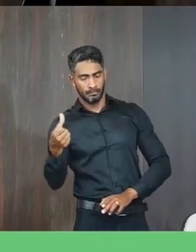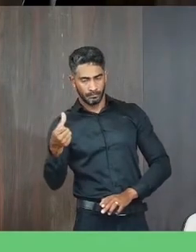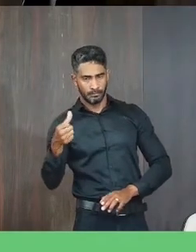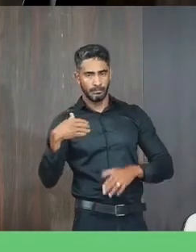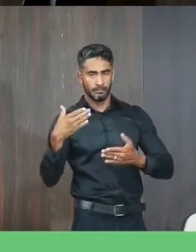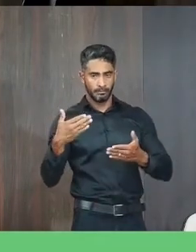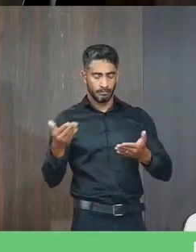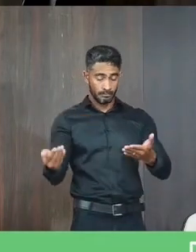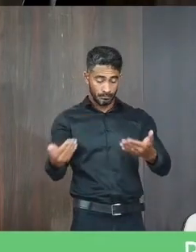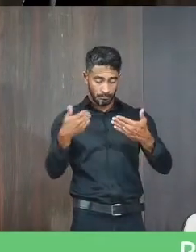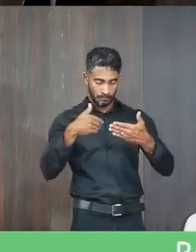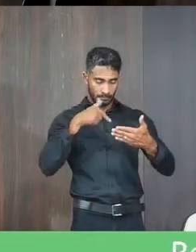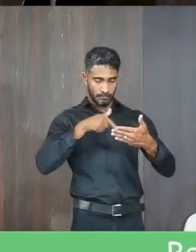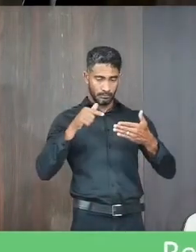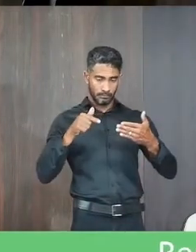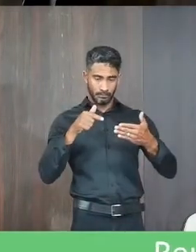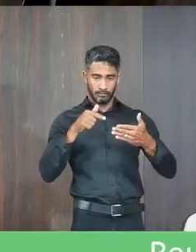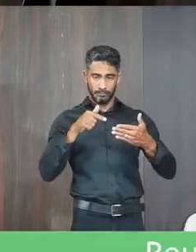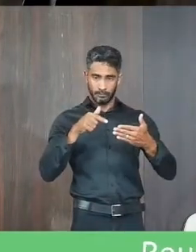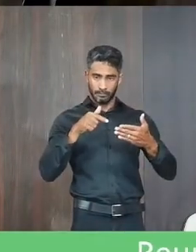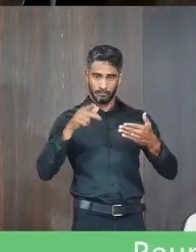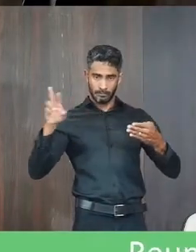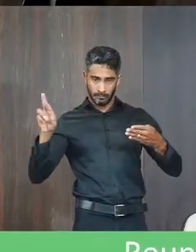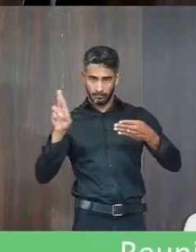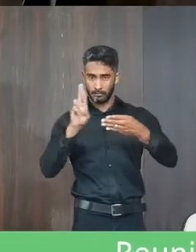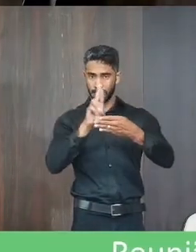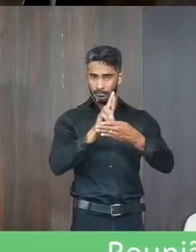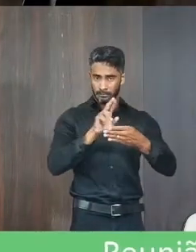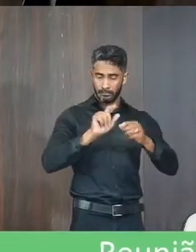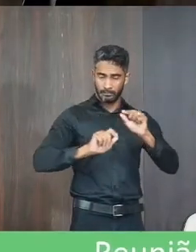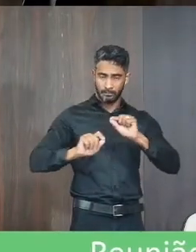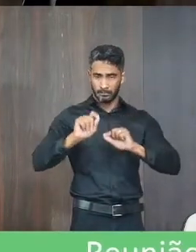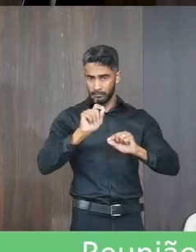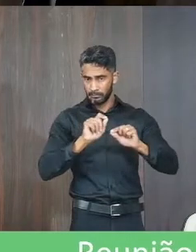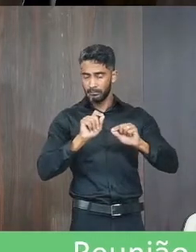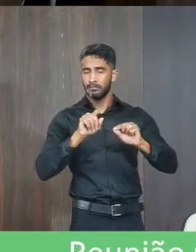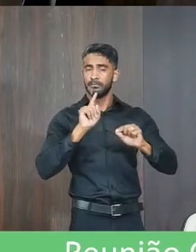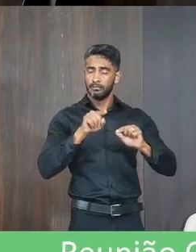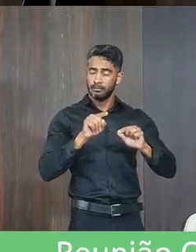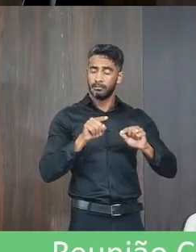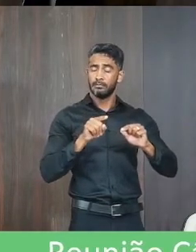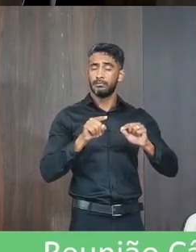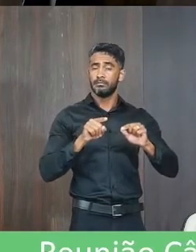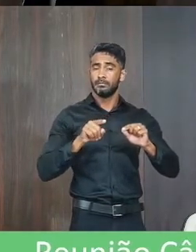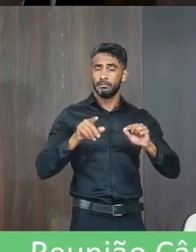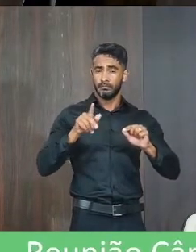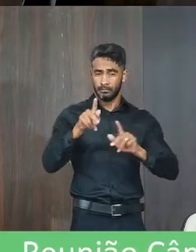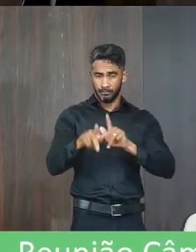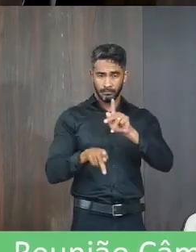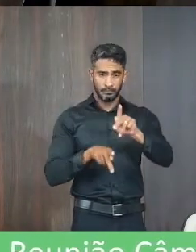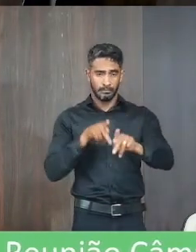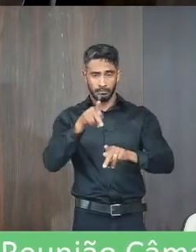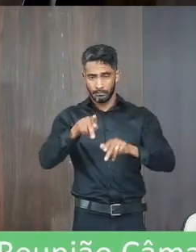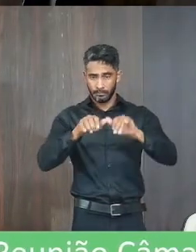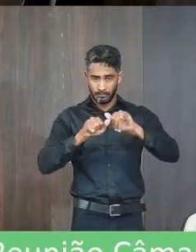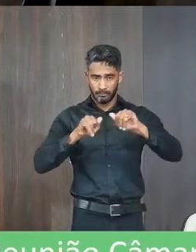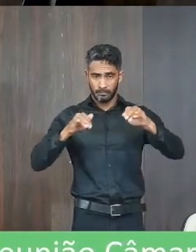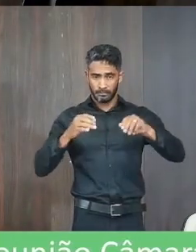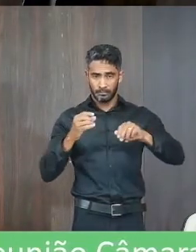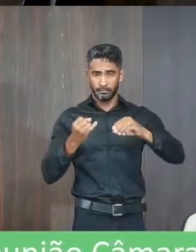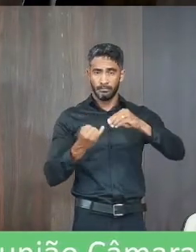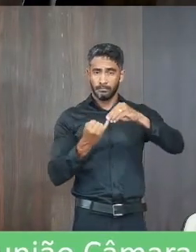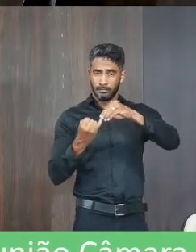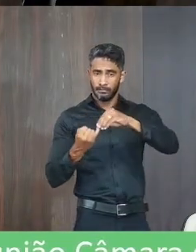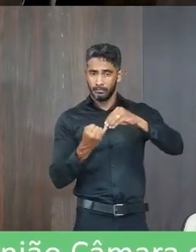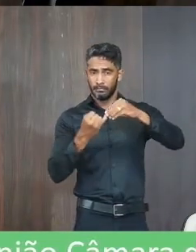trâmite nesta promotoria, apontam provável enaltecimento de agente público na publicidade institucional